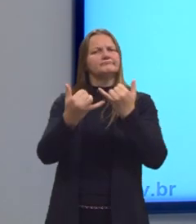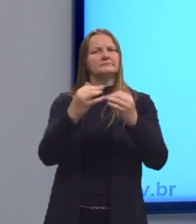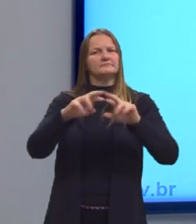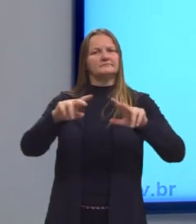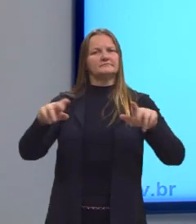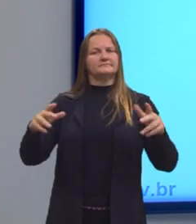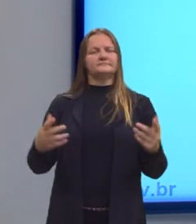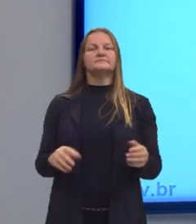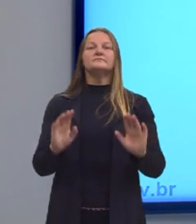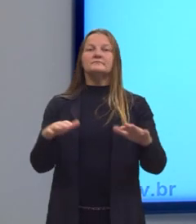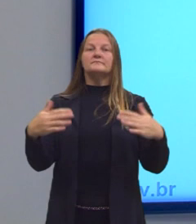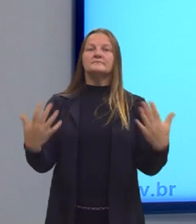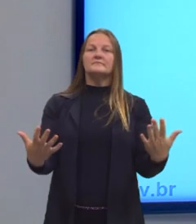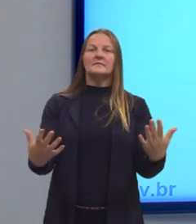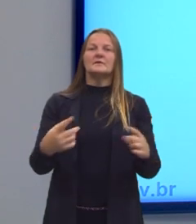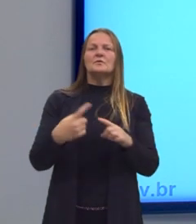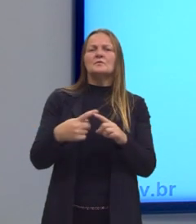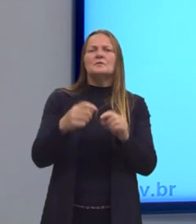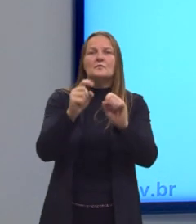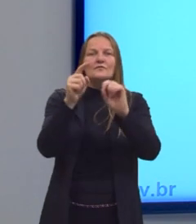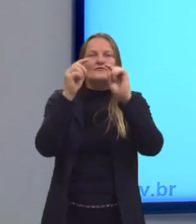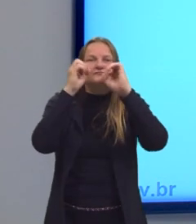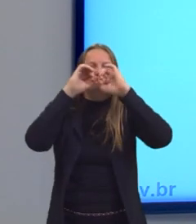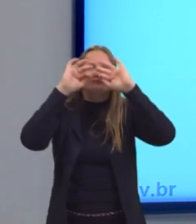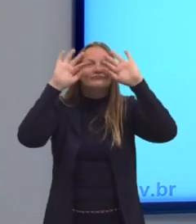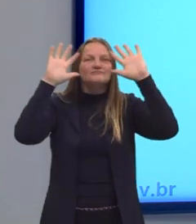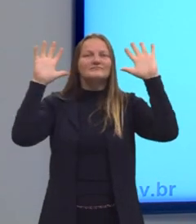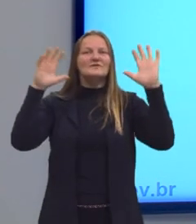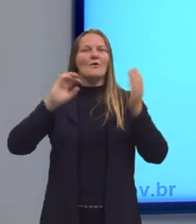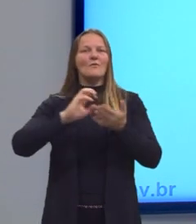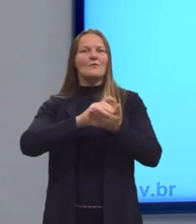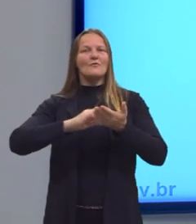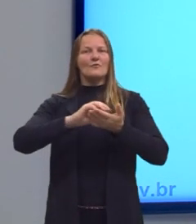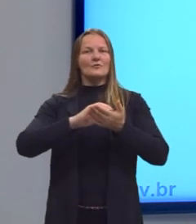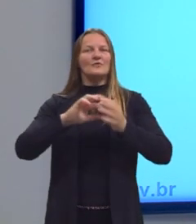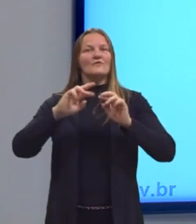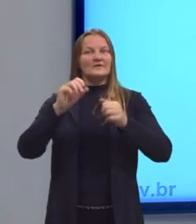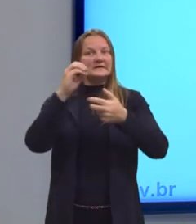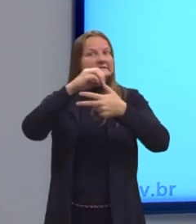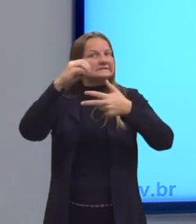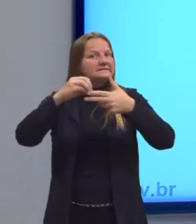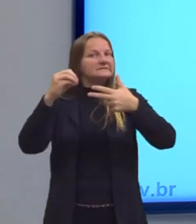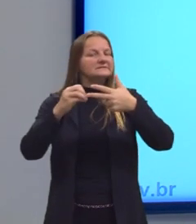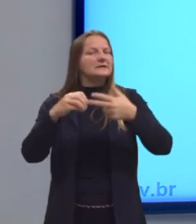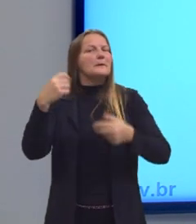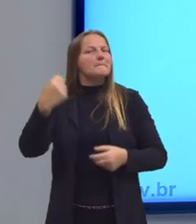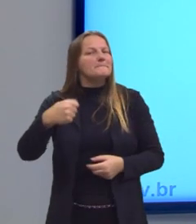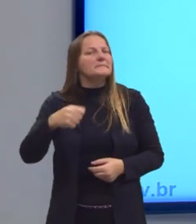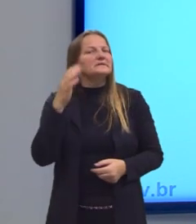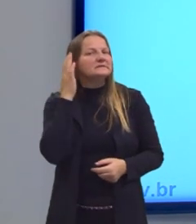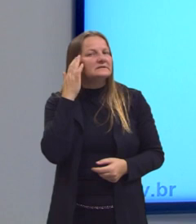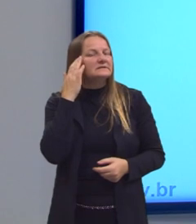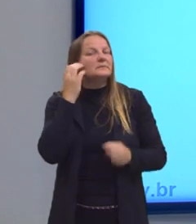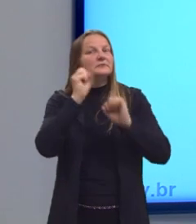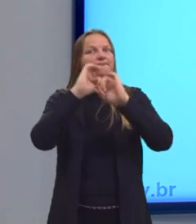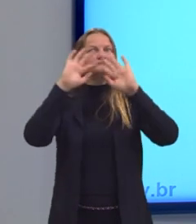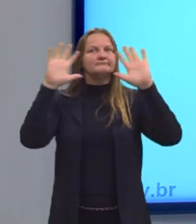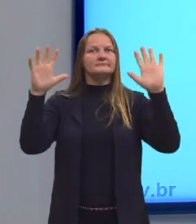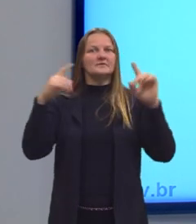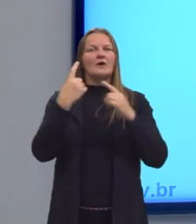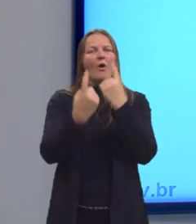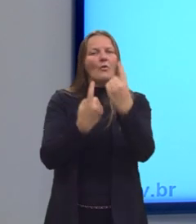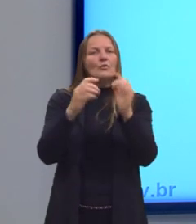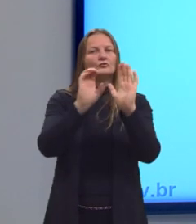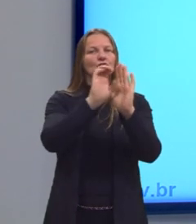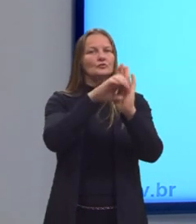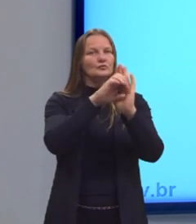Então, para entender, para resolver as questões do Enem, precisa ser entendido alguns